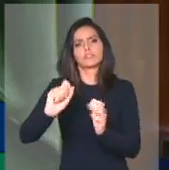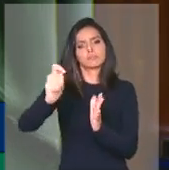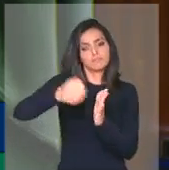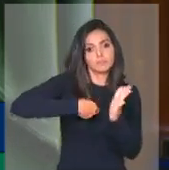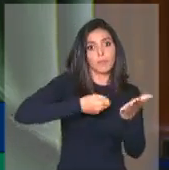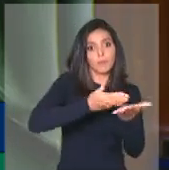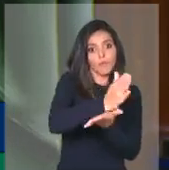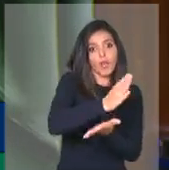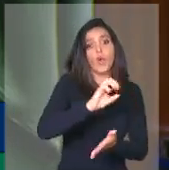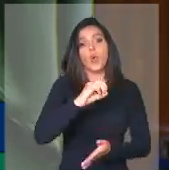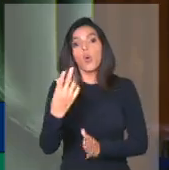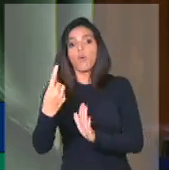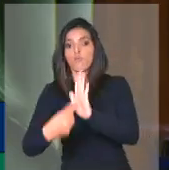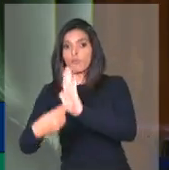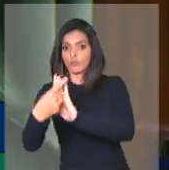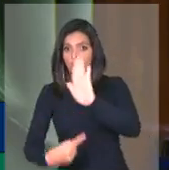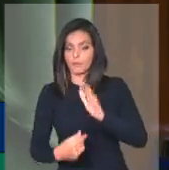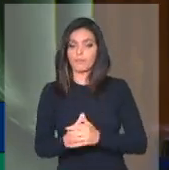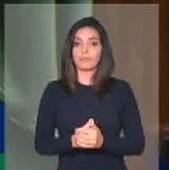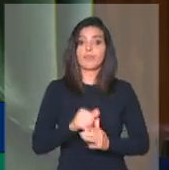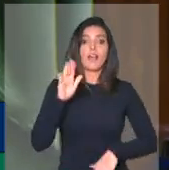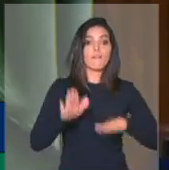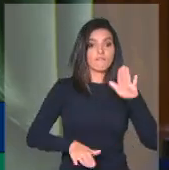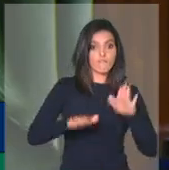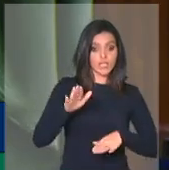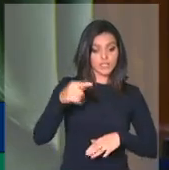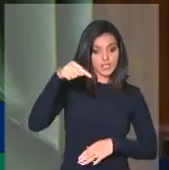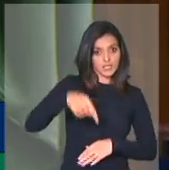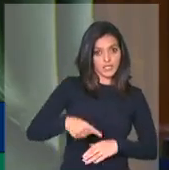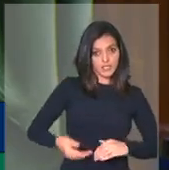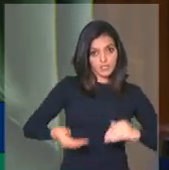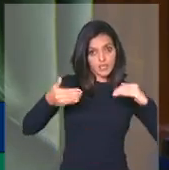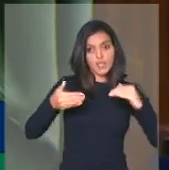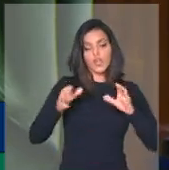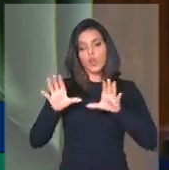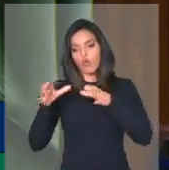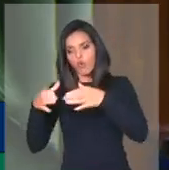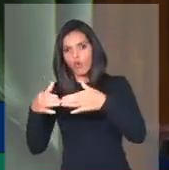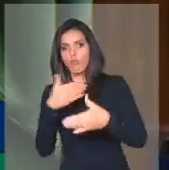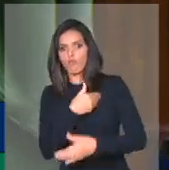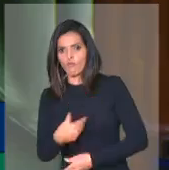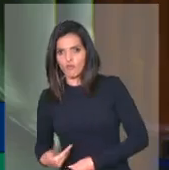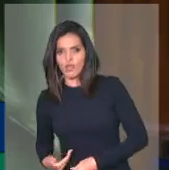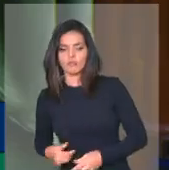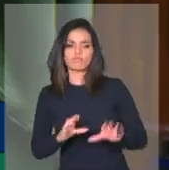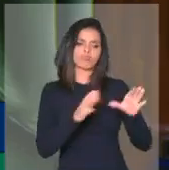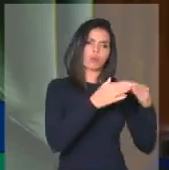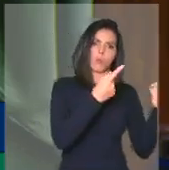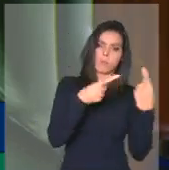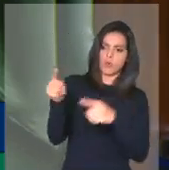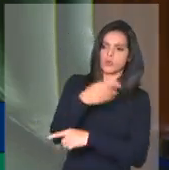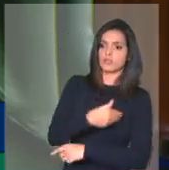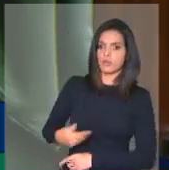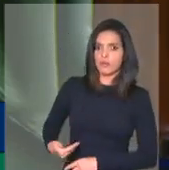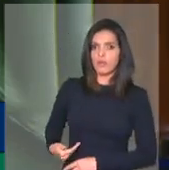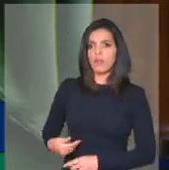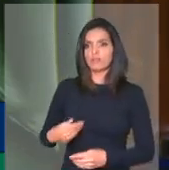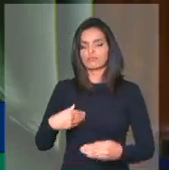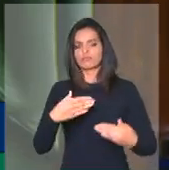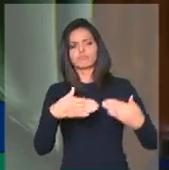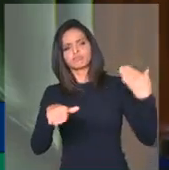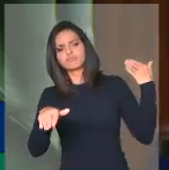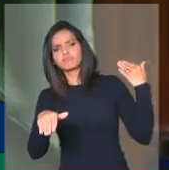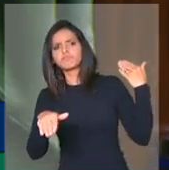governo e oposição muitas vezes divergem sobre manter ou derrubar vetos do